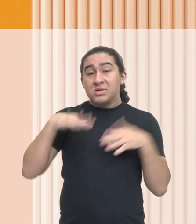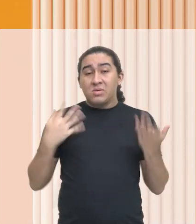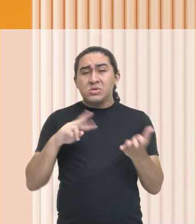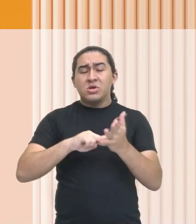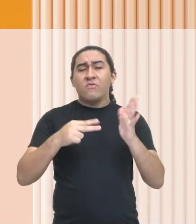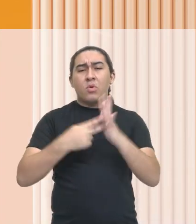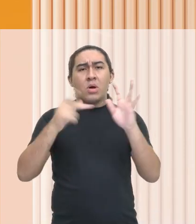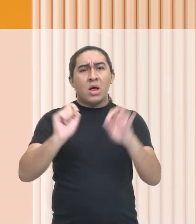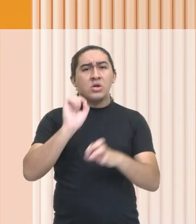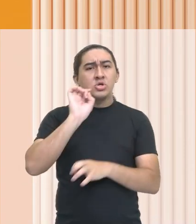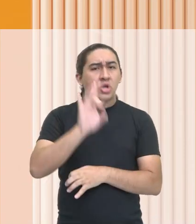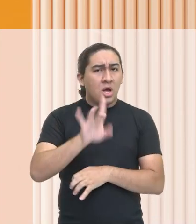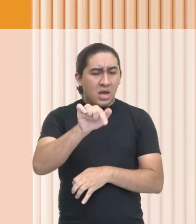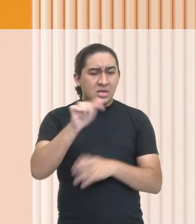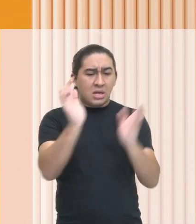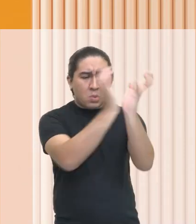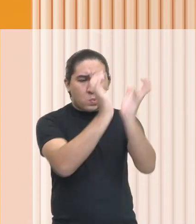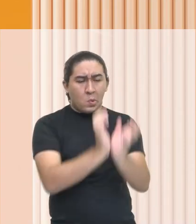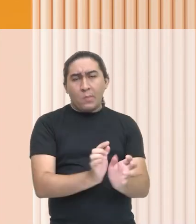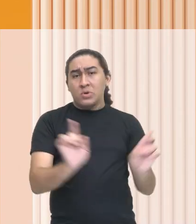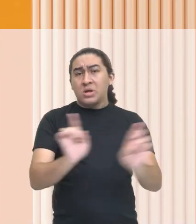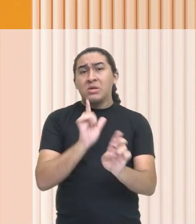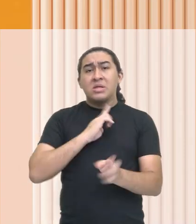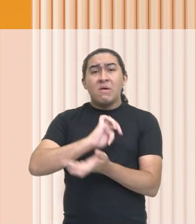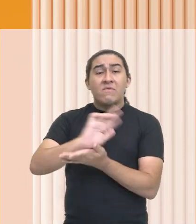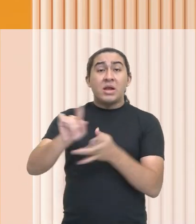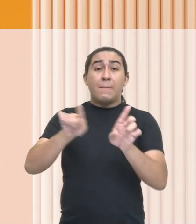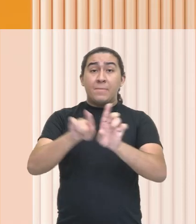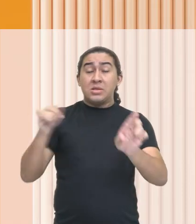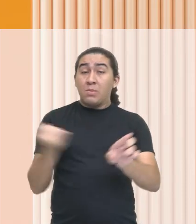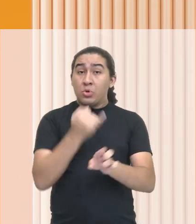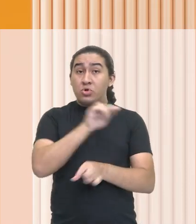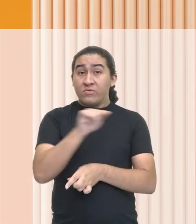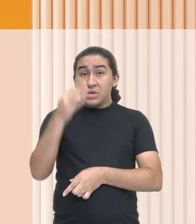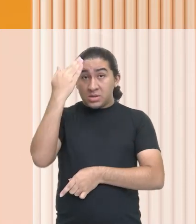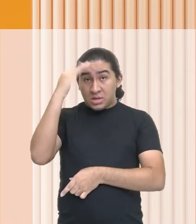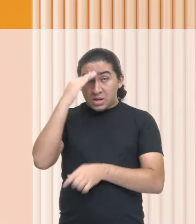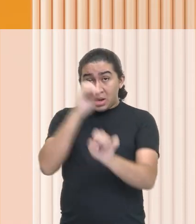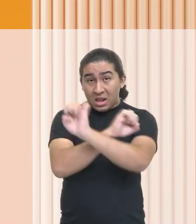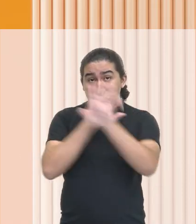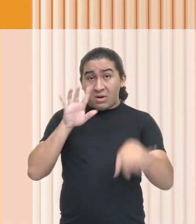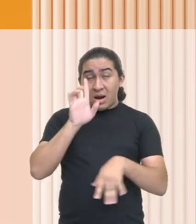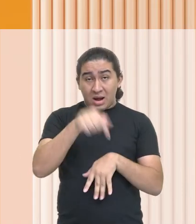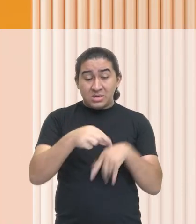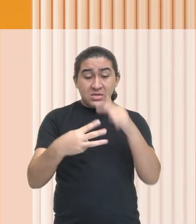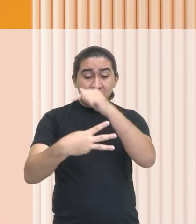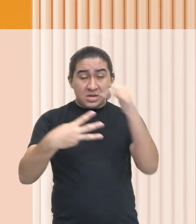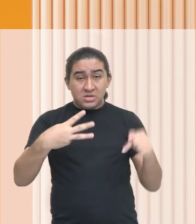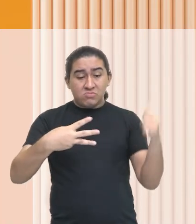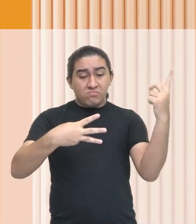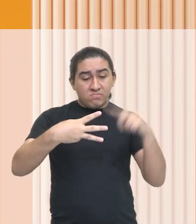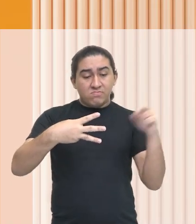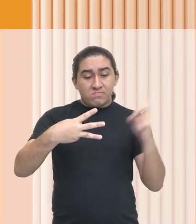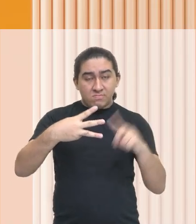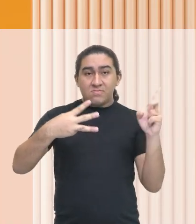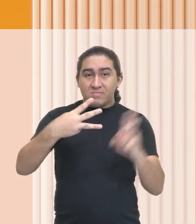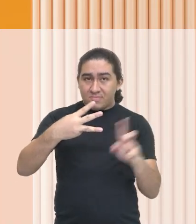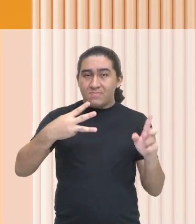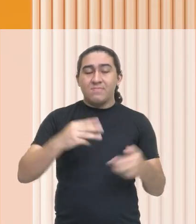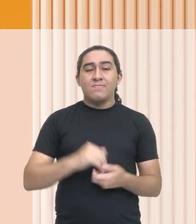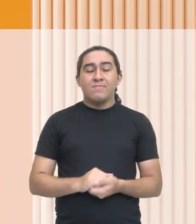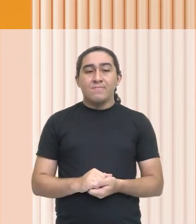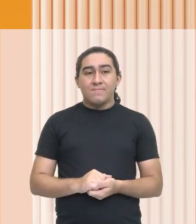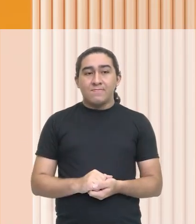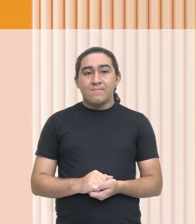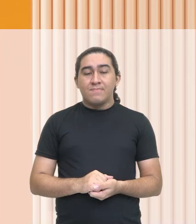que são só essas classes? Não. Vamos ter outras, mas as que mais são importantes nesse momento que nós estamos verificando são essas, patrícios, plebeus e